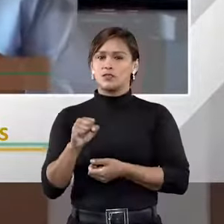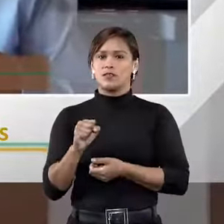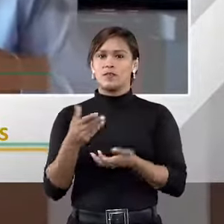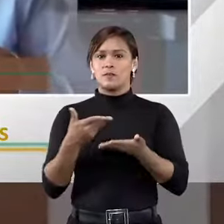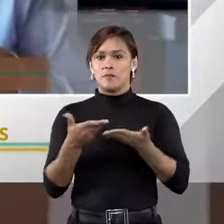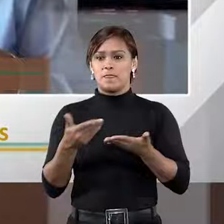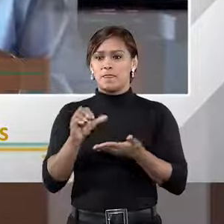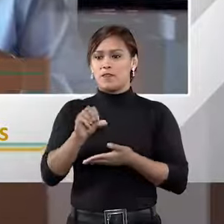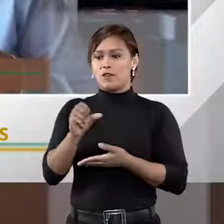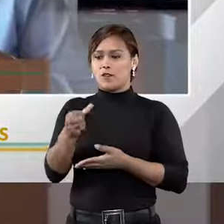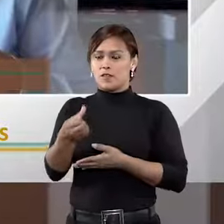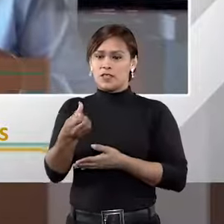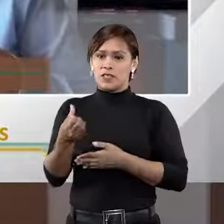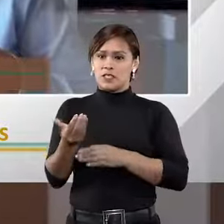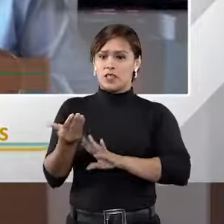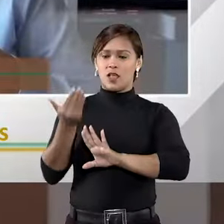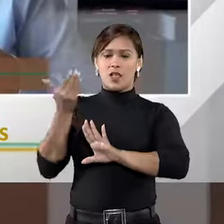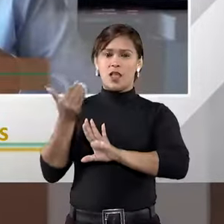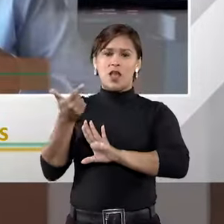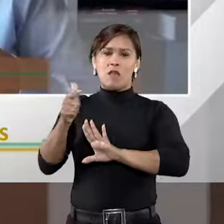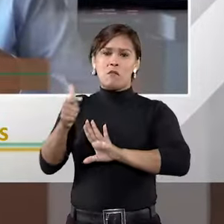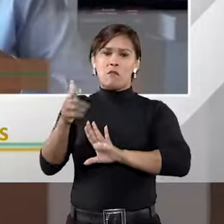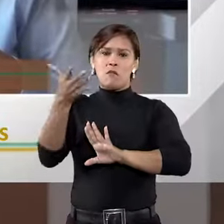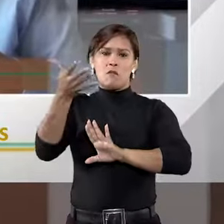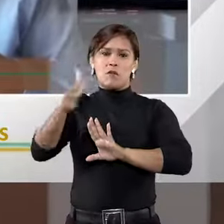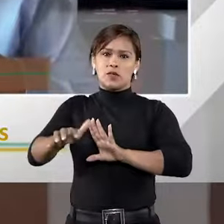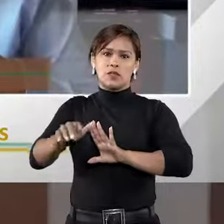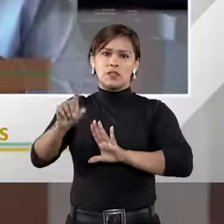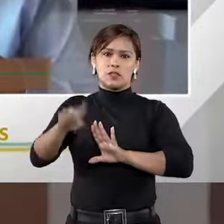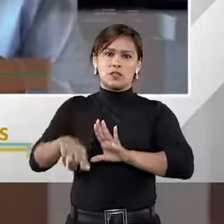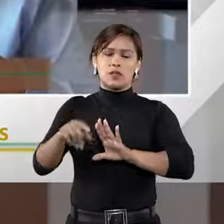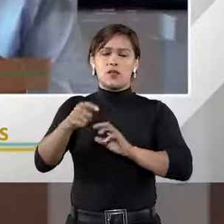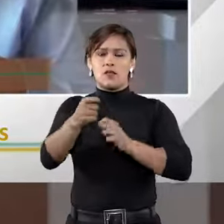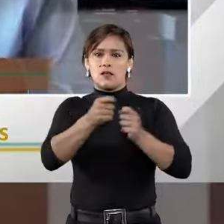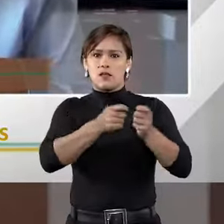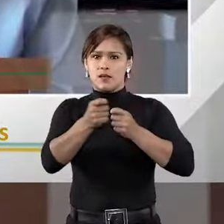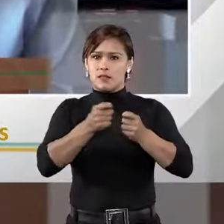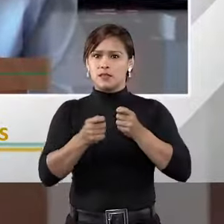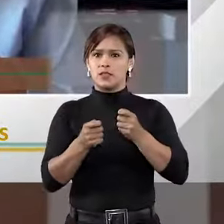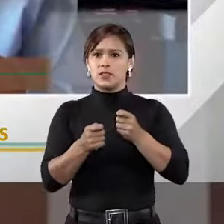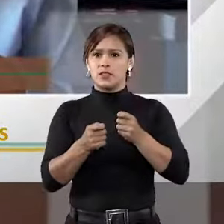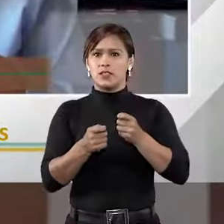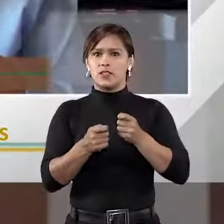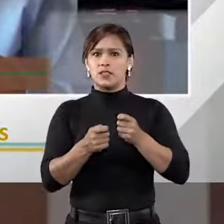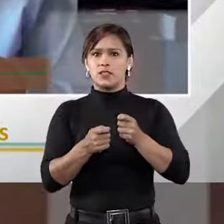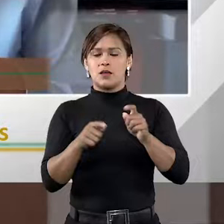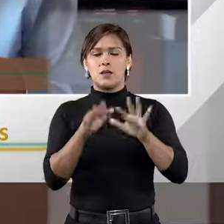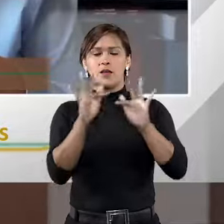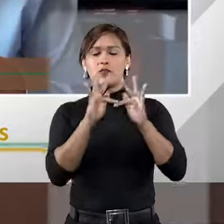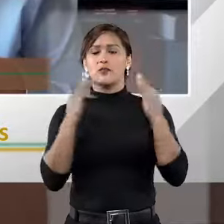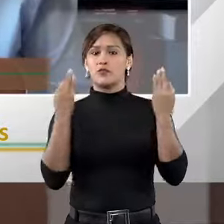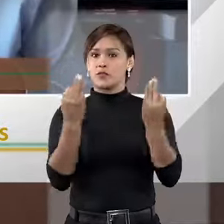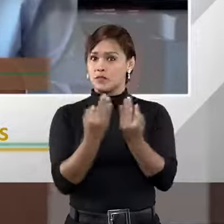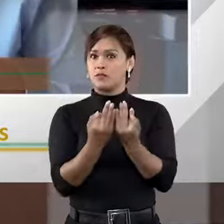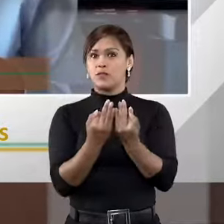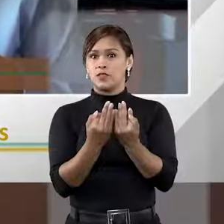Talvez em 96 não se admitisse arbitragem para questões de família,